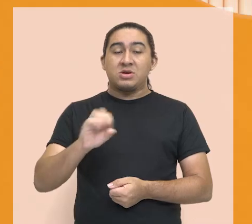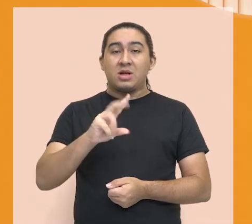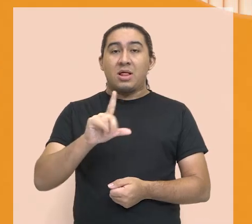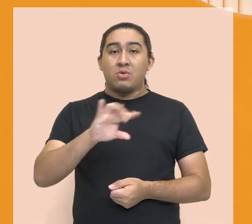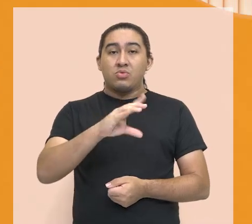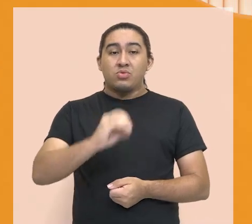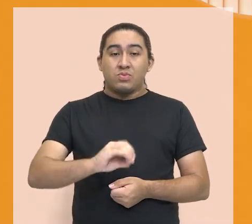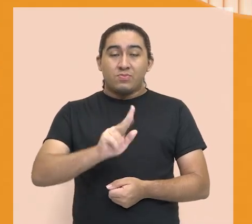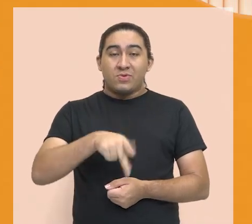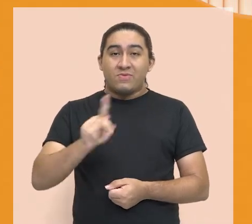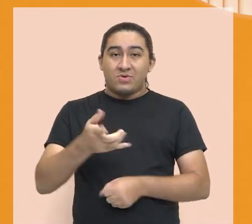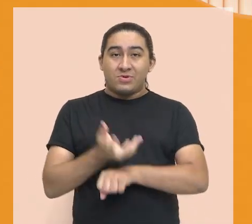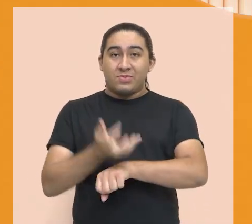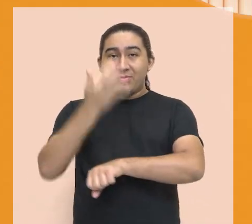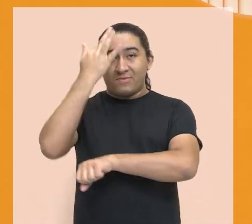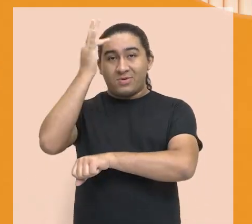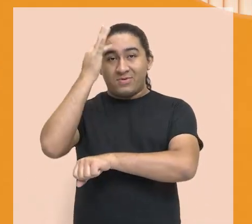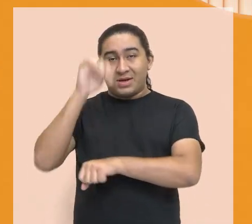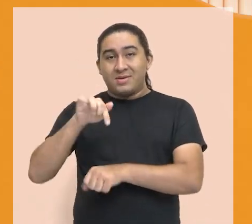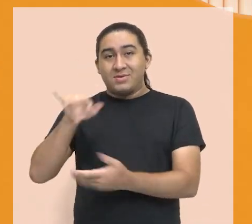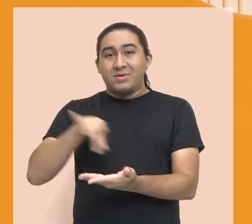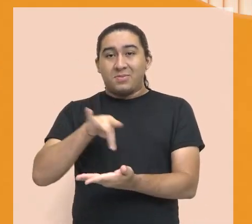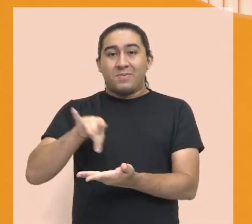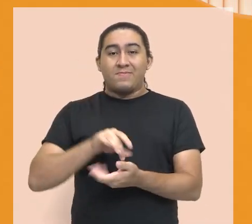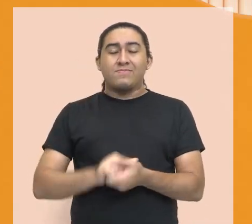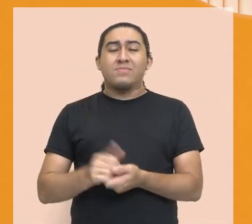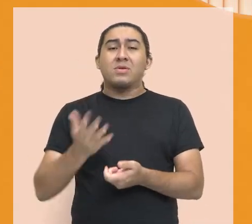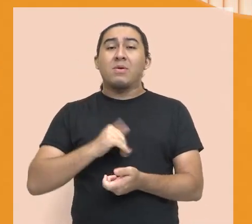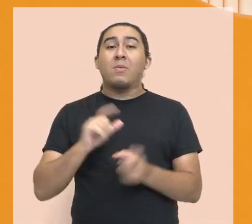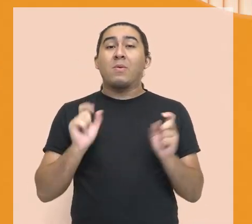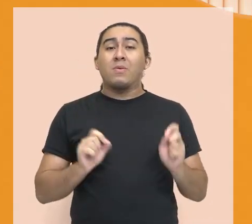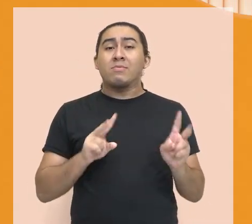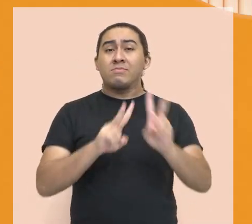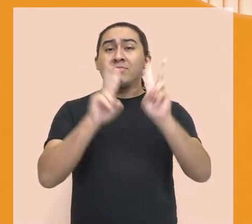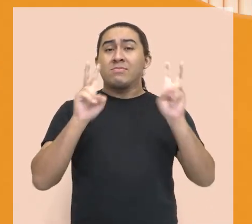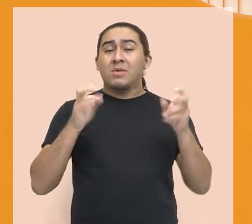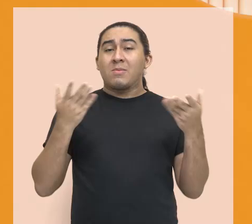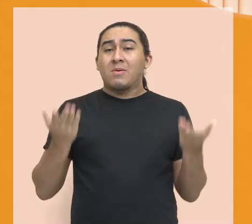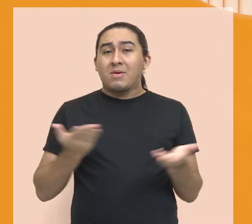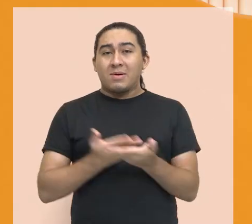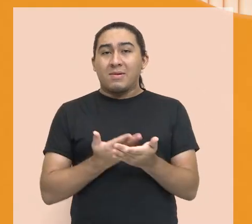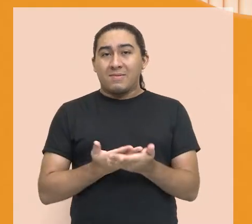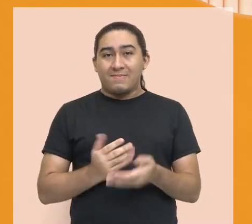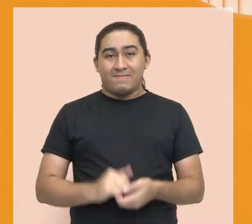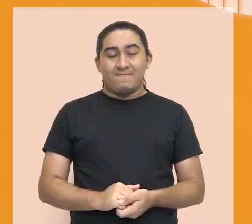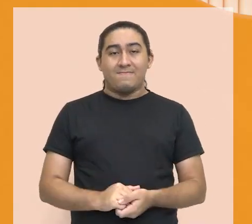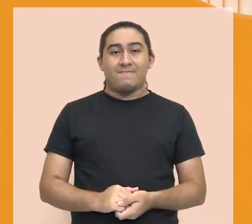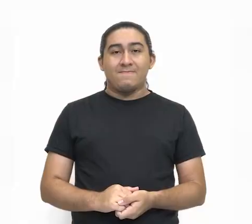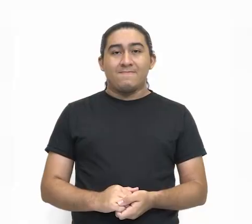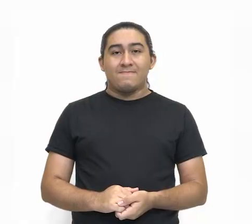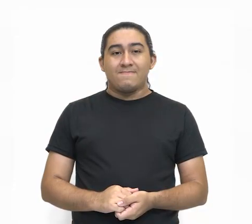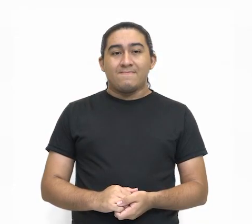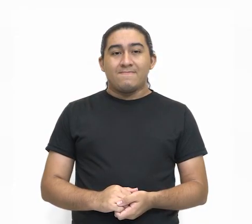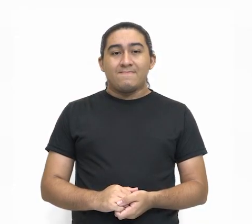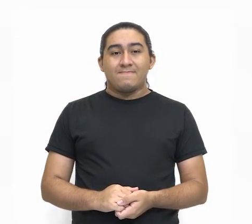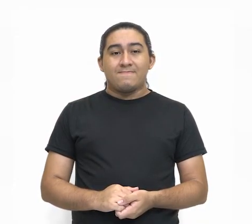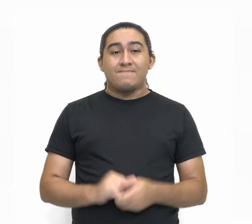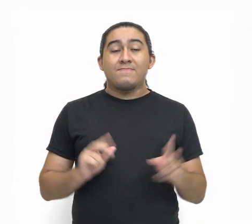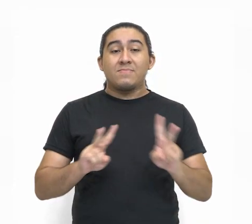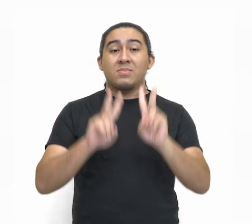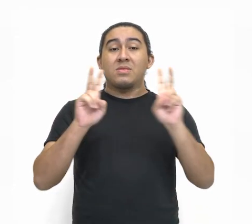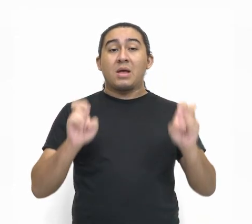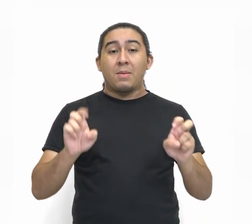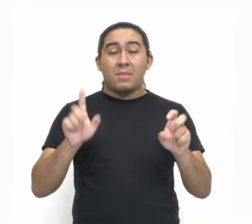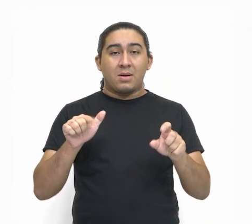professor de Filosofia aqui do Centro de Mídias. E vamos, então, acompanhar aqui o tema da nossa aula. Então,